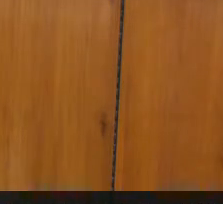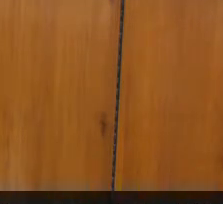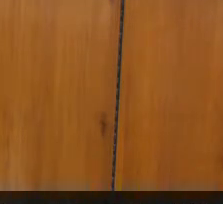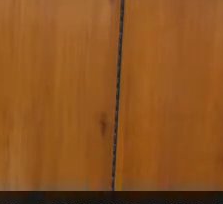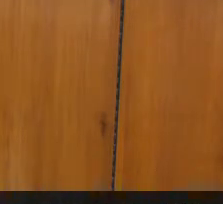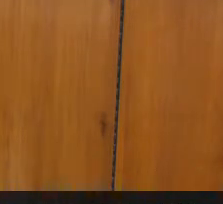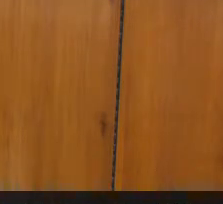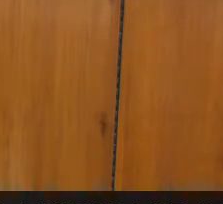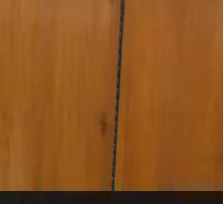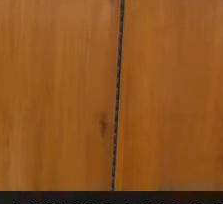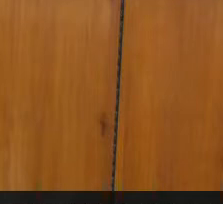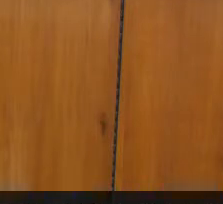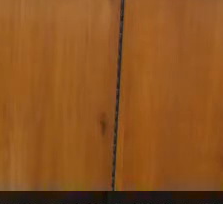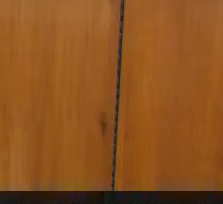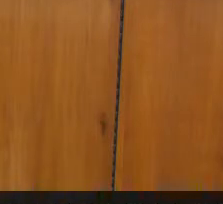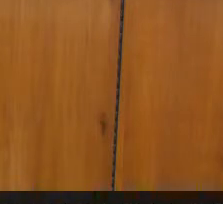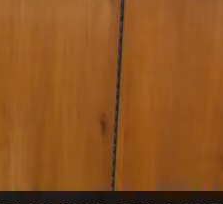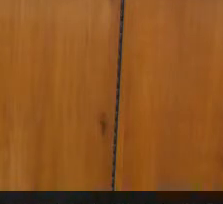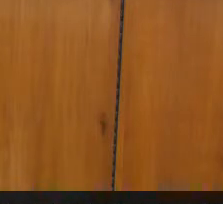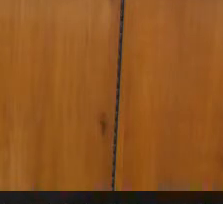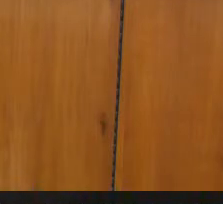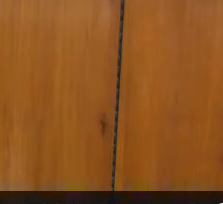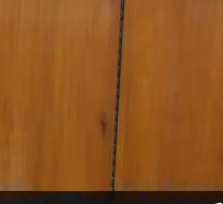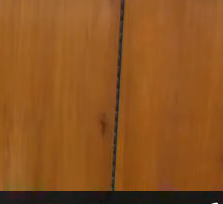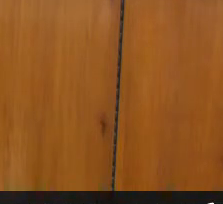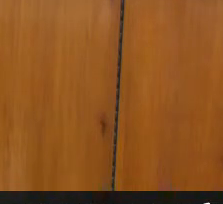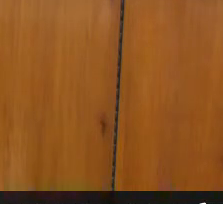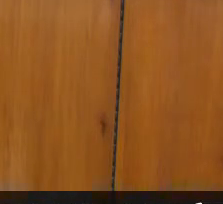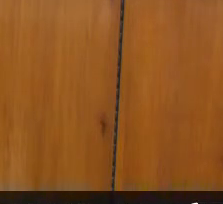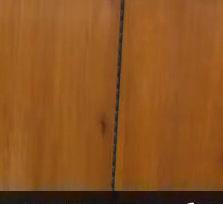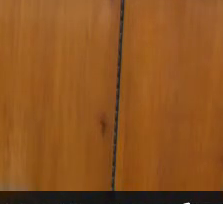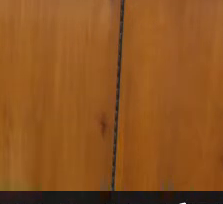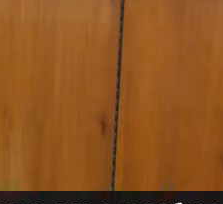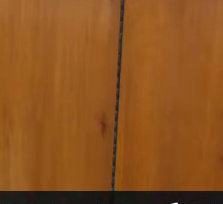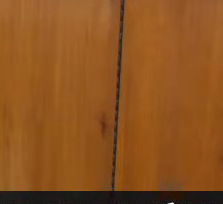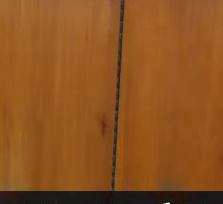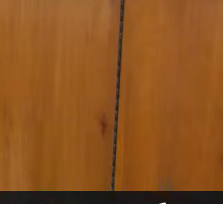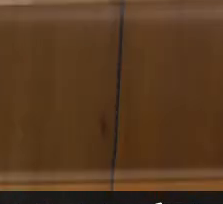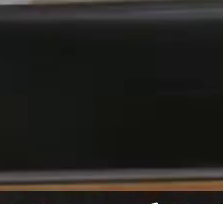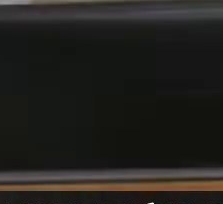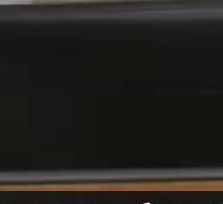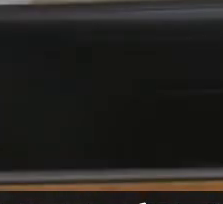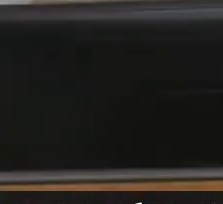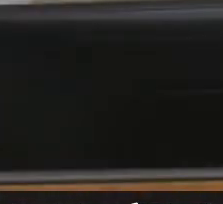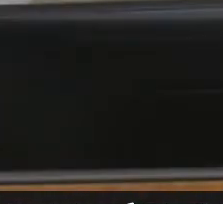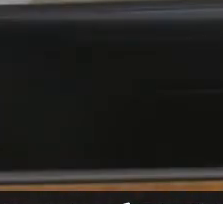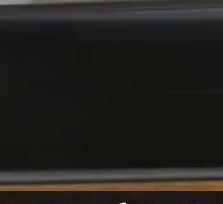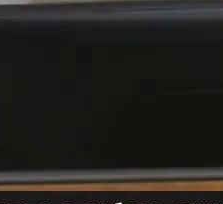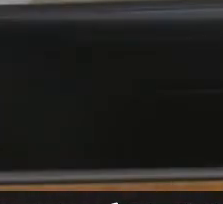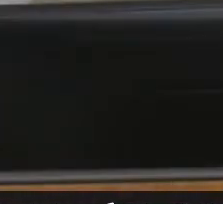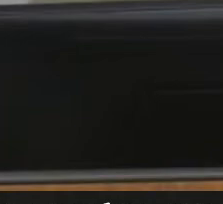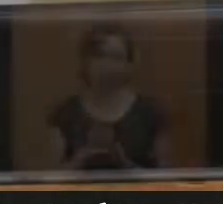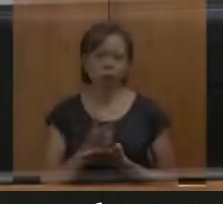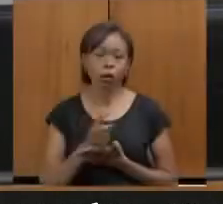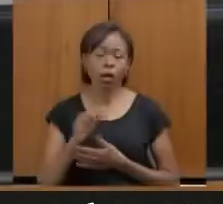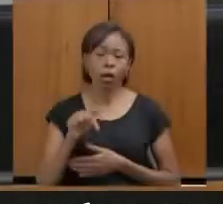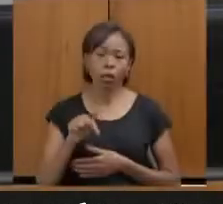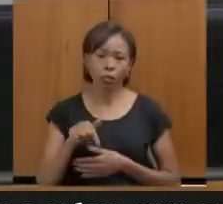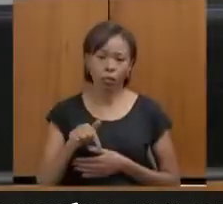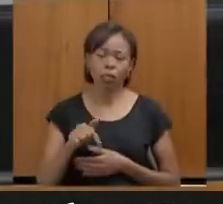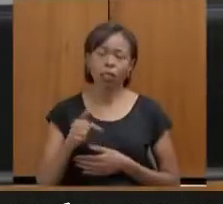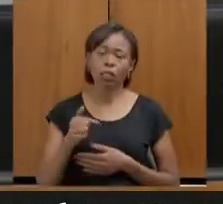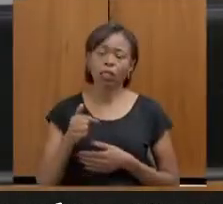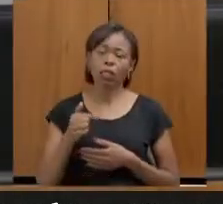Realmente estamos com um probleminha técnico, mas nós vamos avançando aqui na nossa escuta